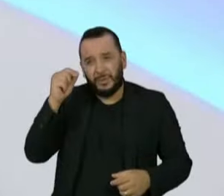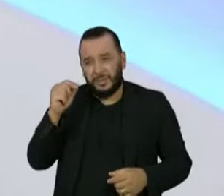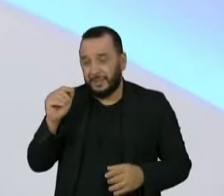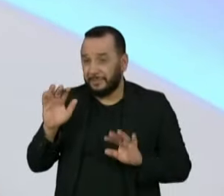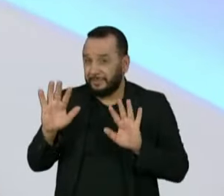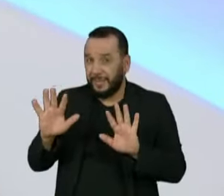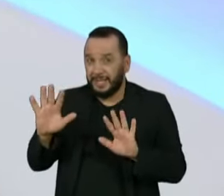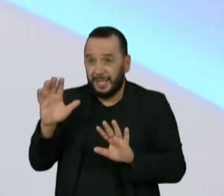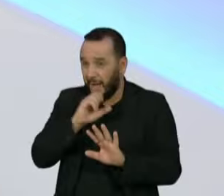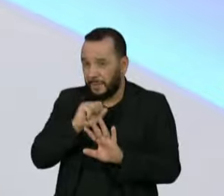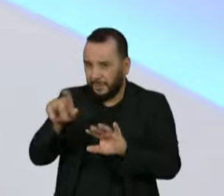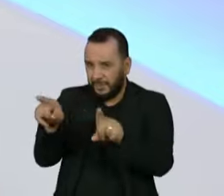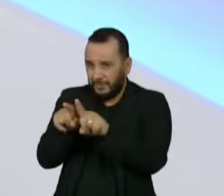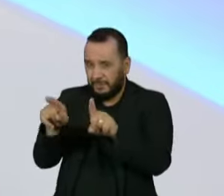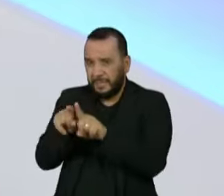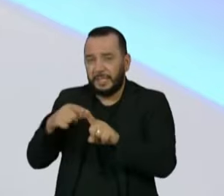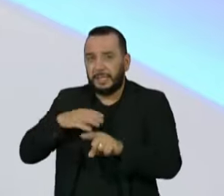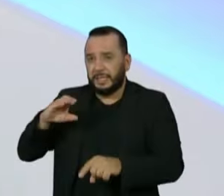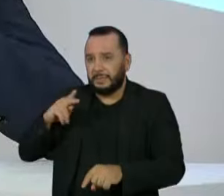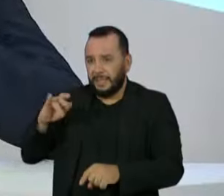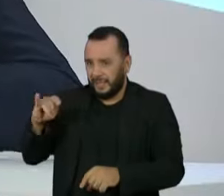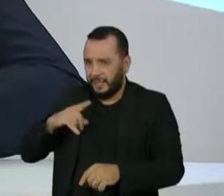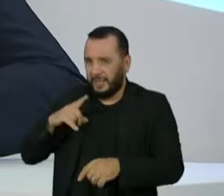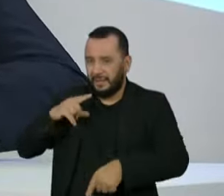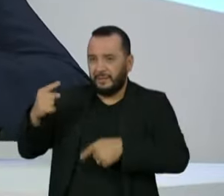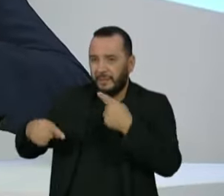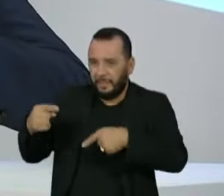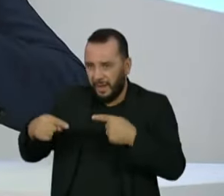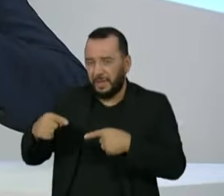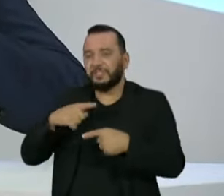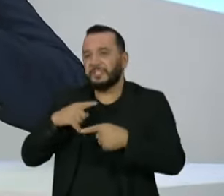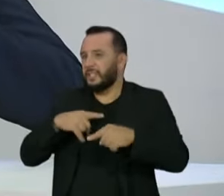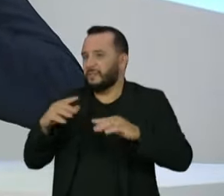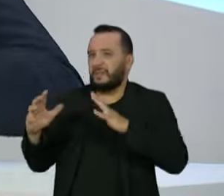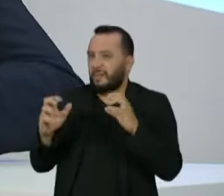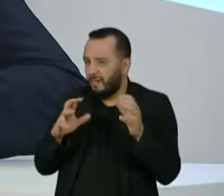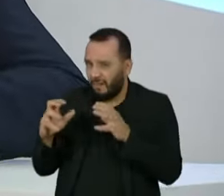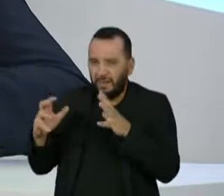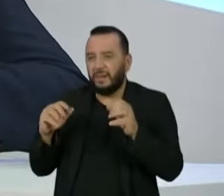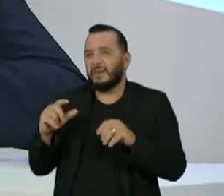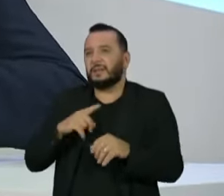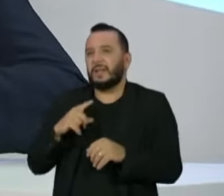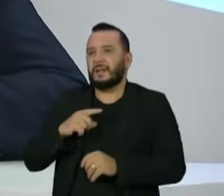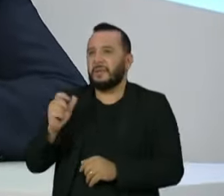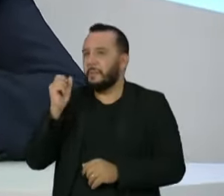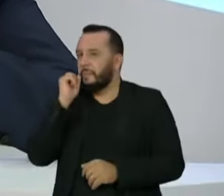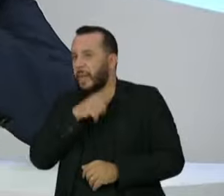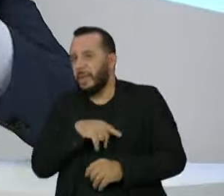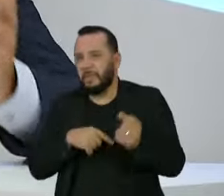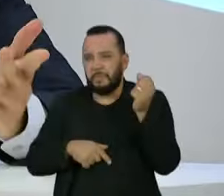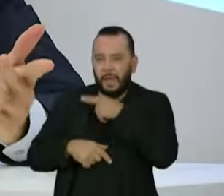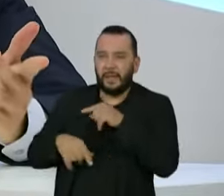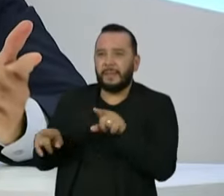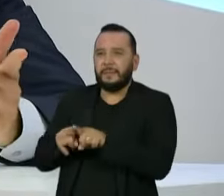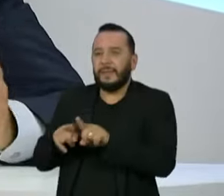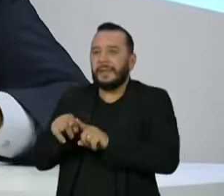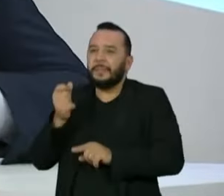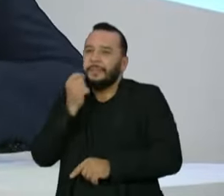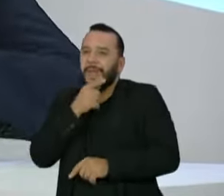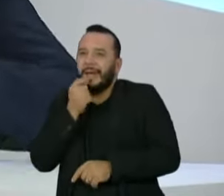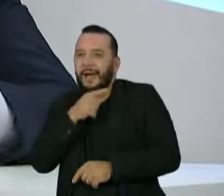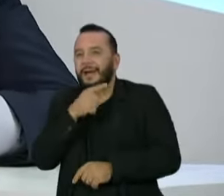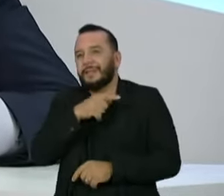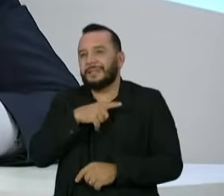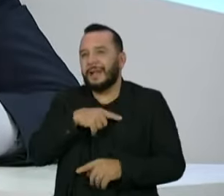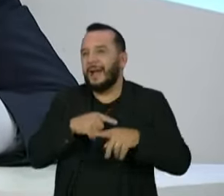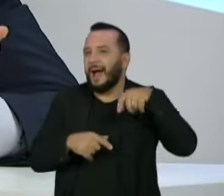Durante a CPI, gente teve muitos debates que caíram para bate-bocas, para piadas, referências a atrizes pornôs,